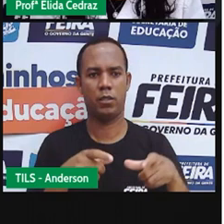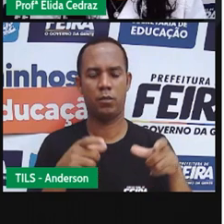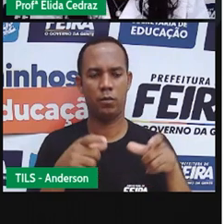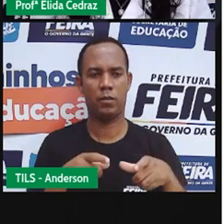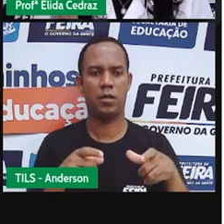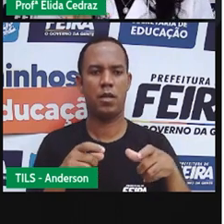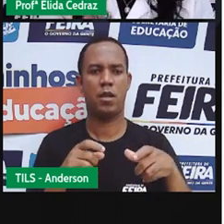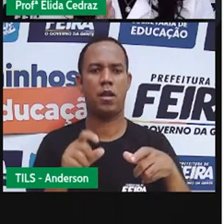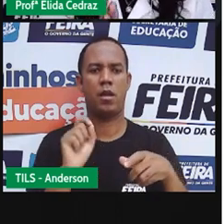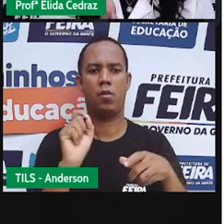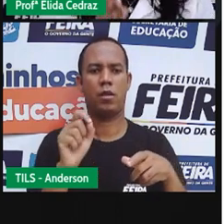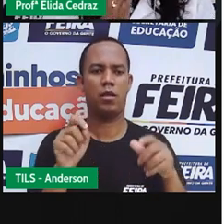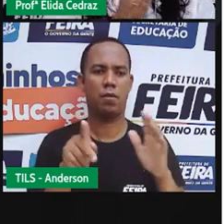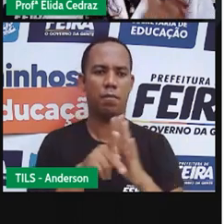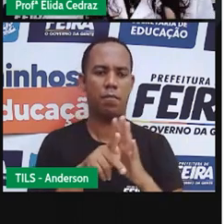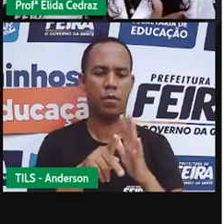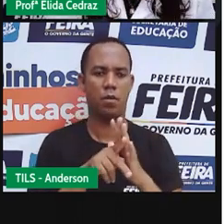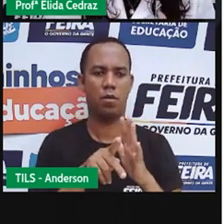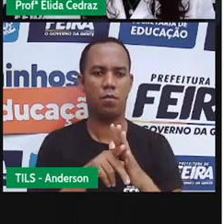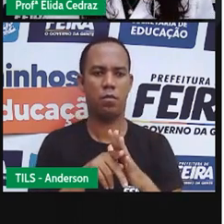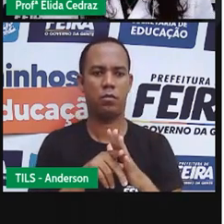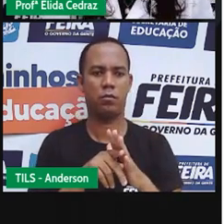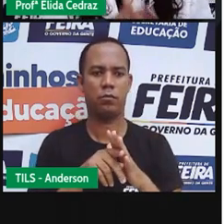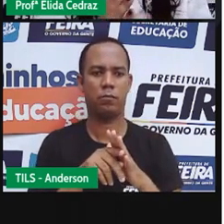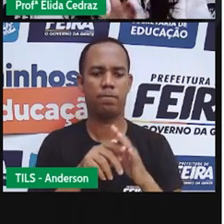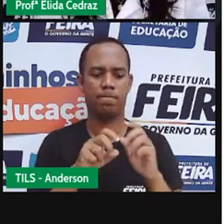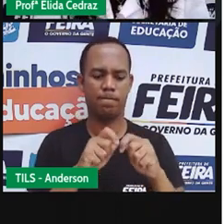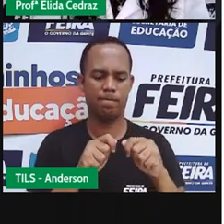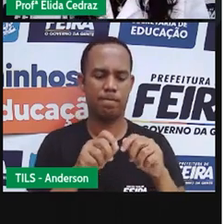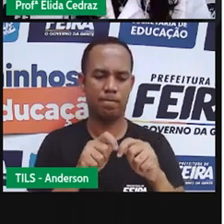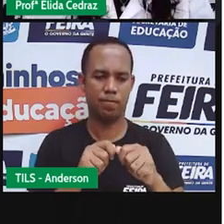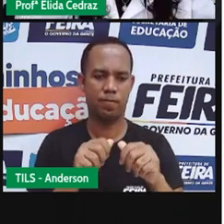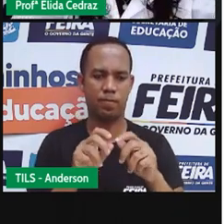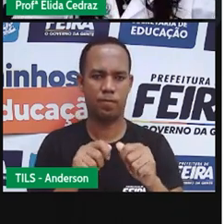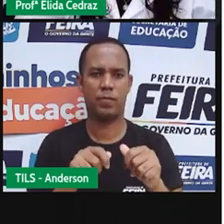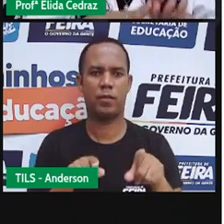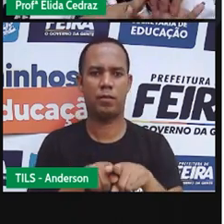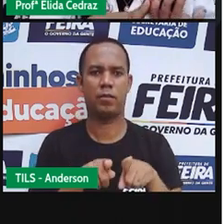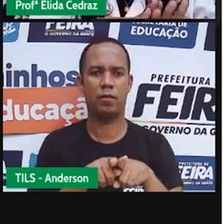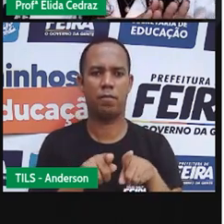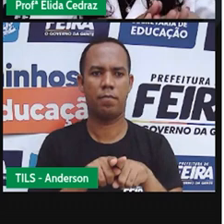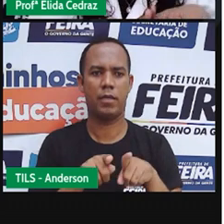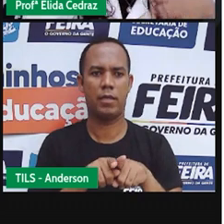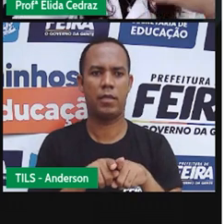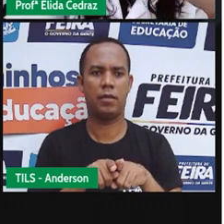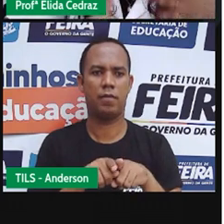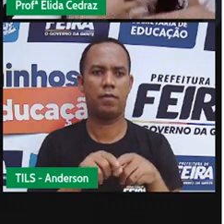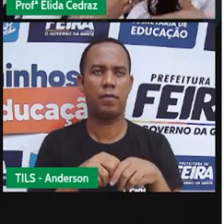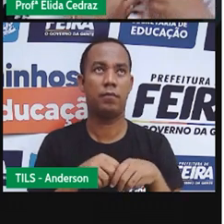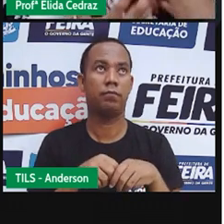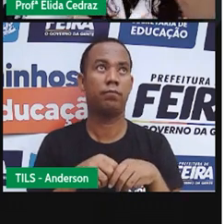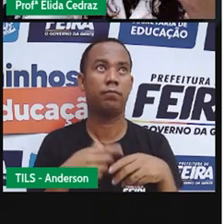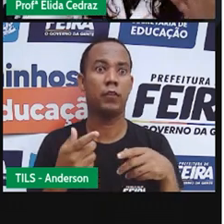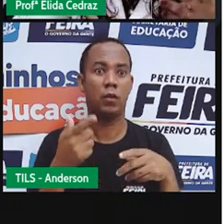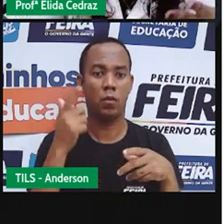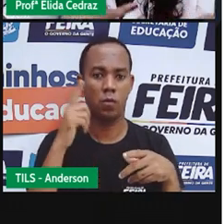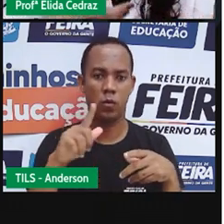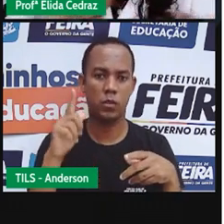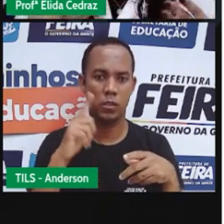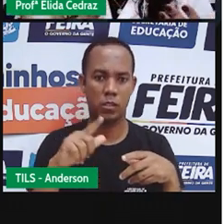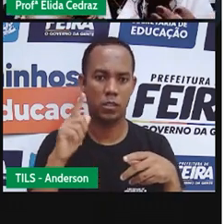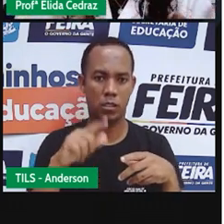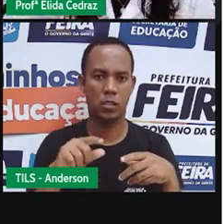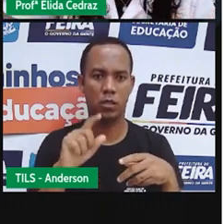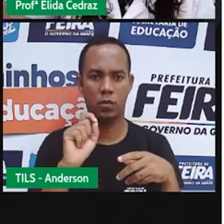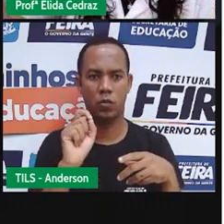indústria, onde serão triturados, moídos, até conseguir chegar